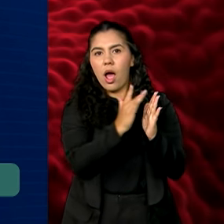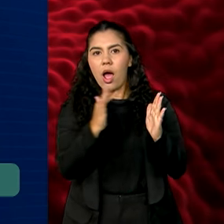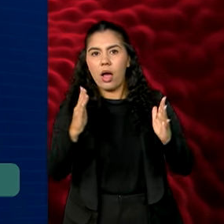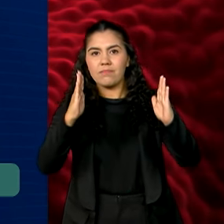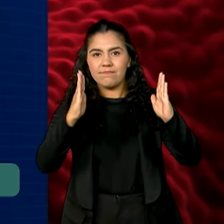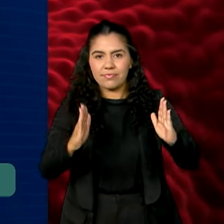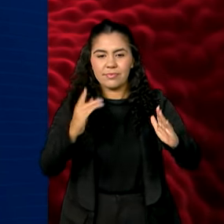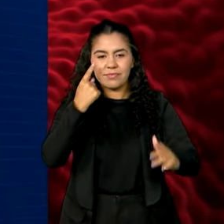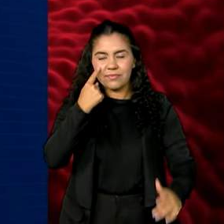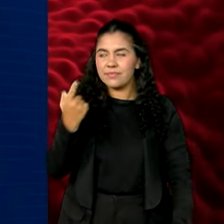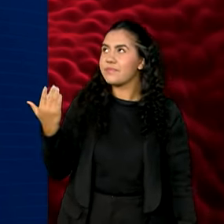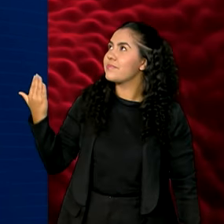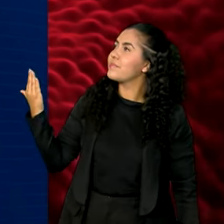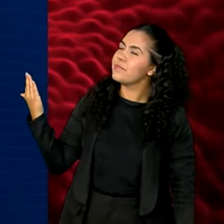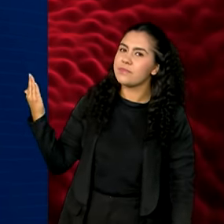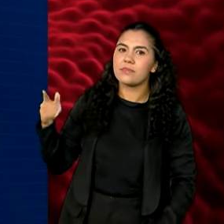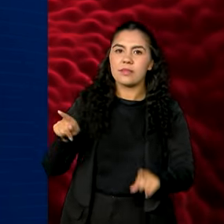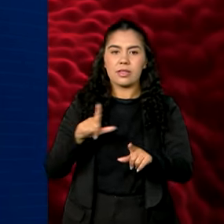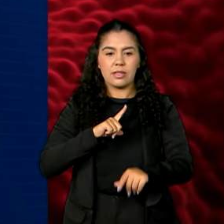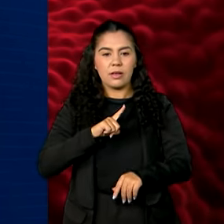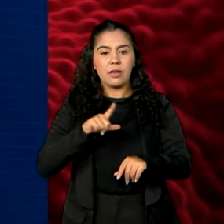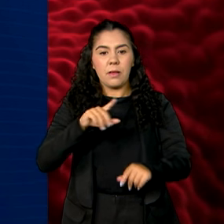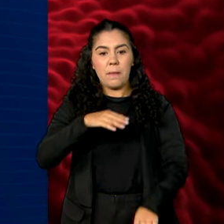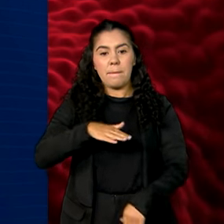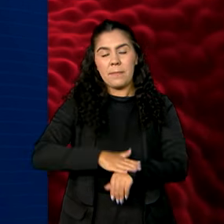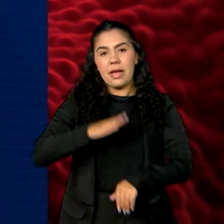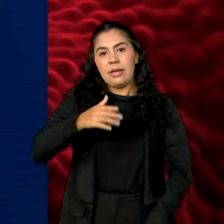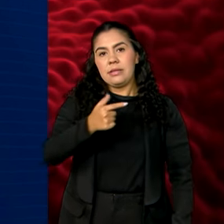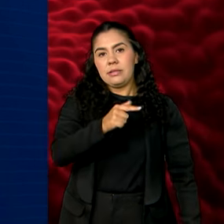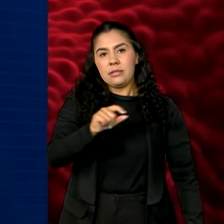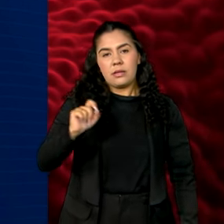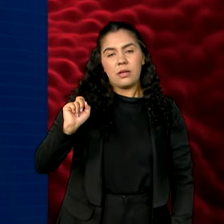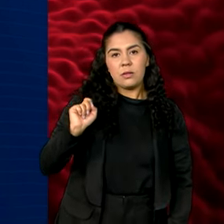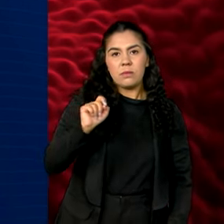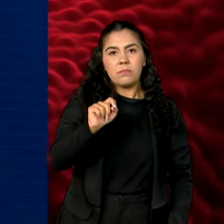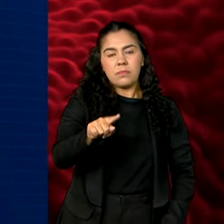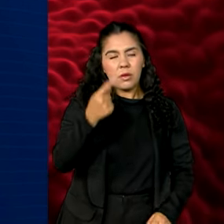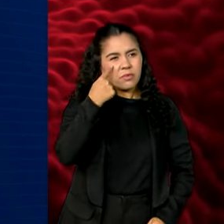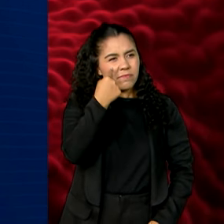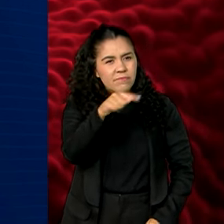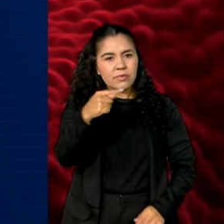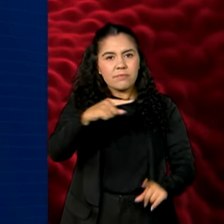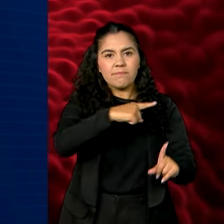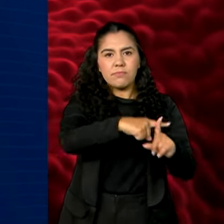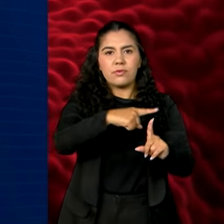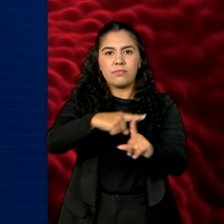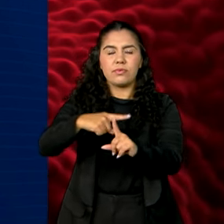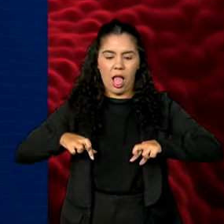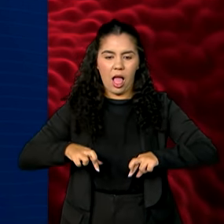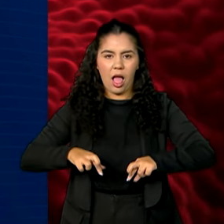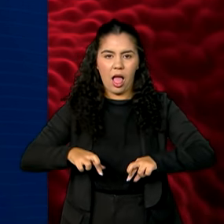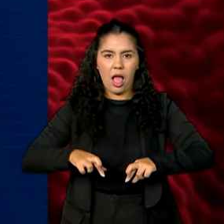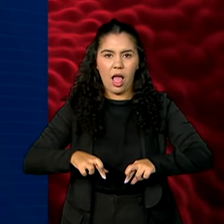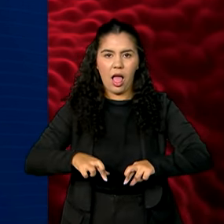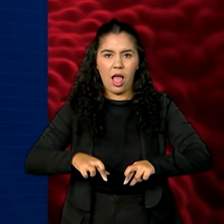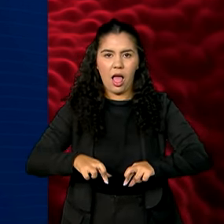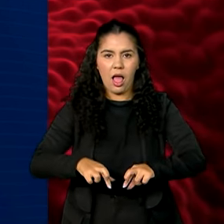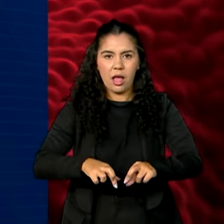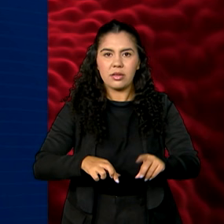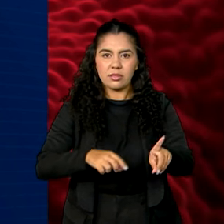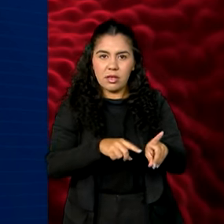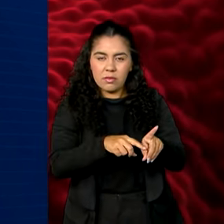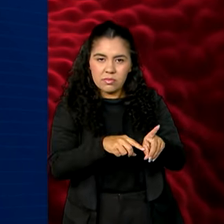estimativa é de mais de 700 mil novos casos de câncer de próstata. No tipo de